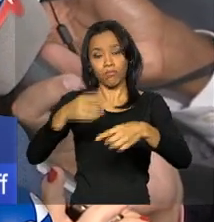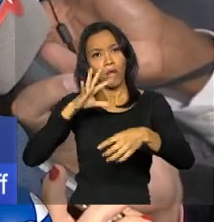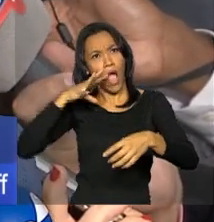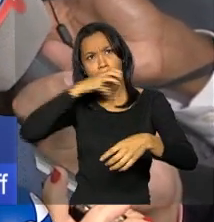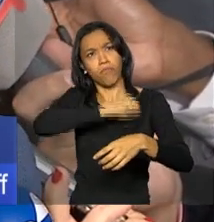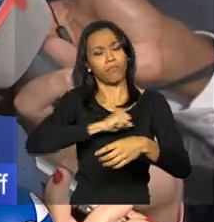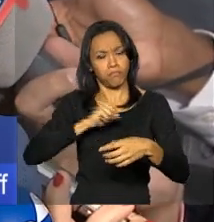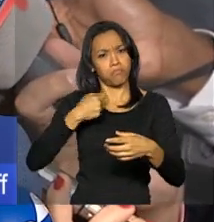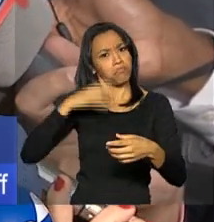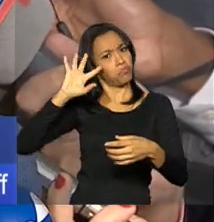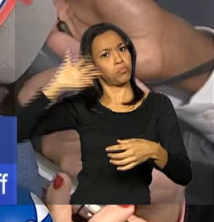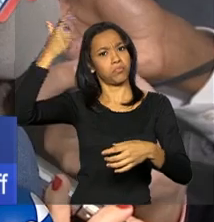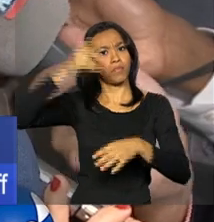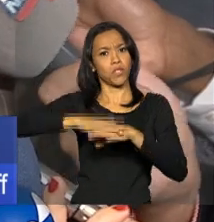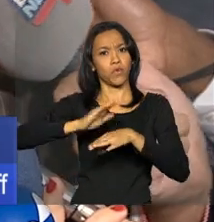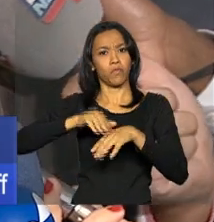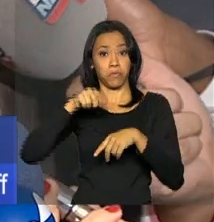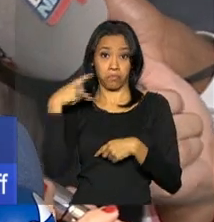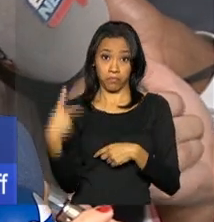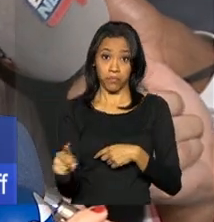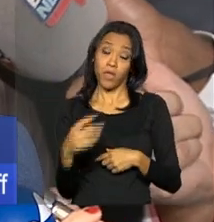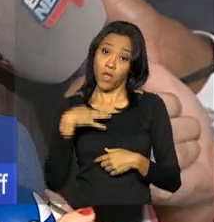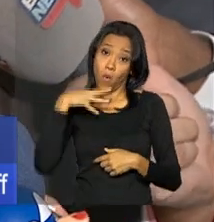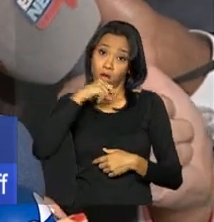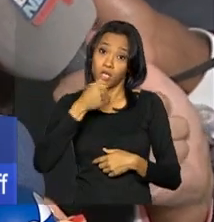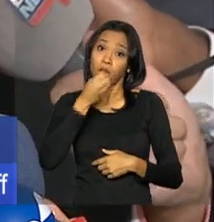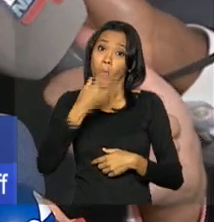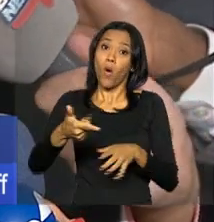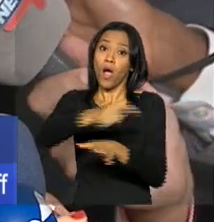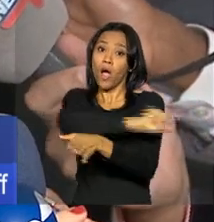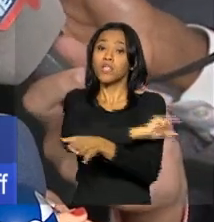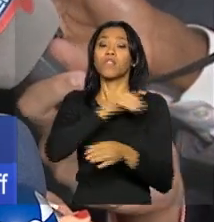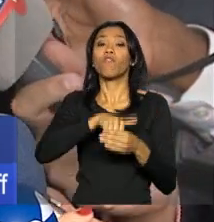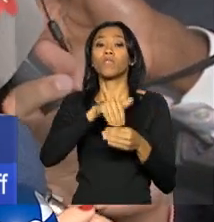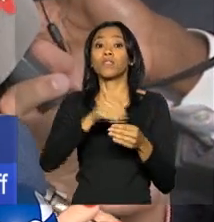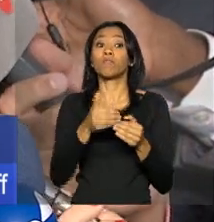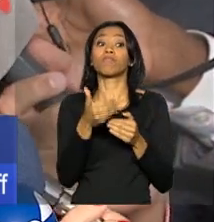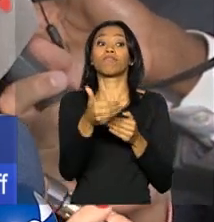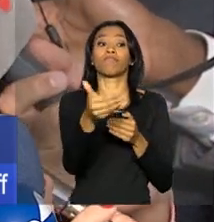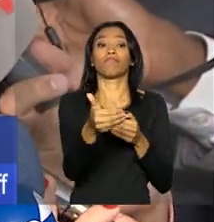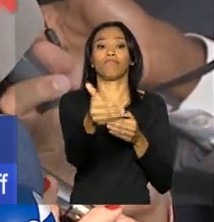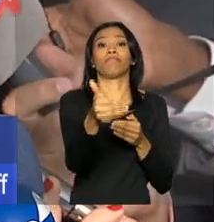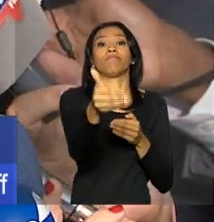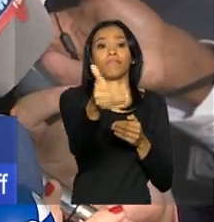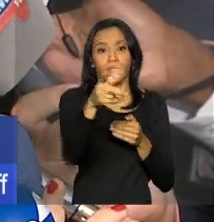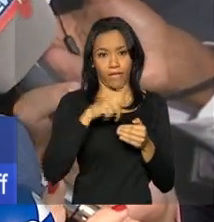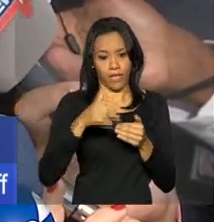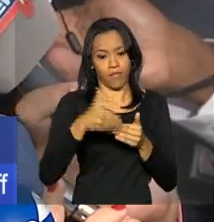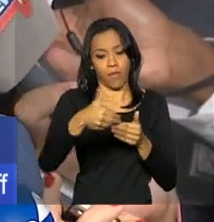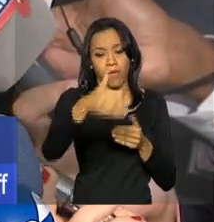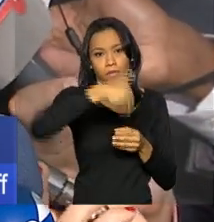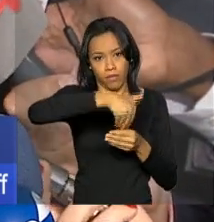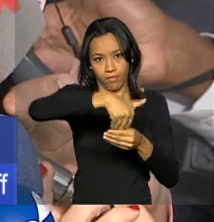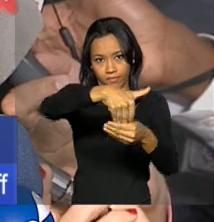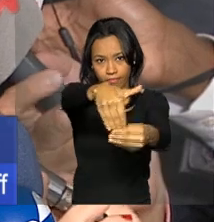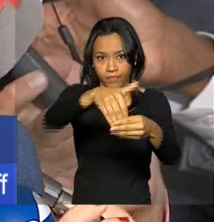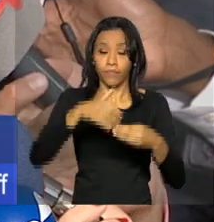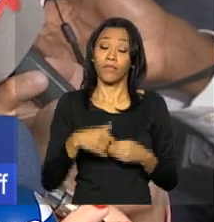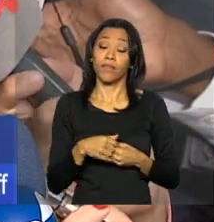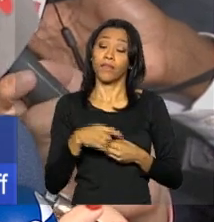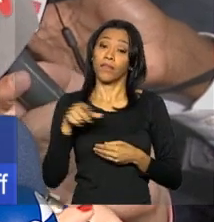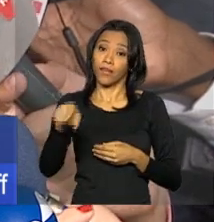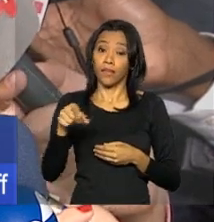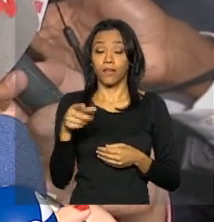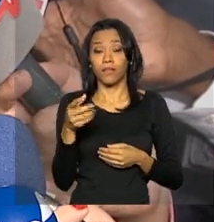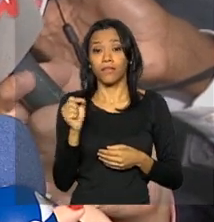bom que ele tomasse antes da votação que nós teremos pela frente. Repito, que dá oportunidade, desse